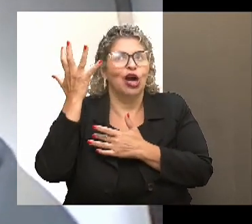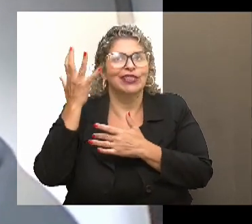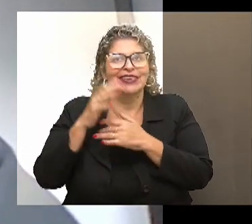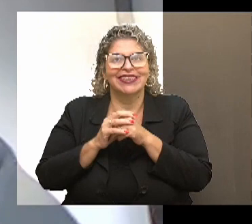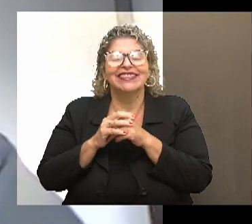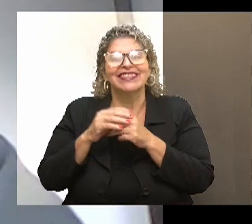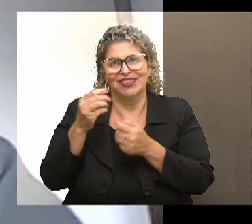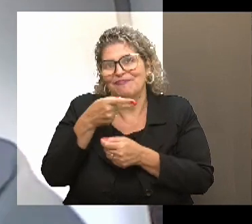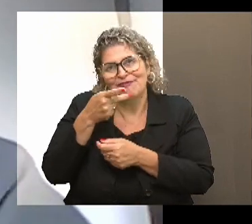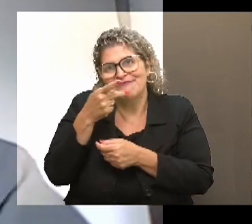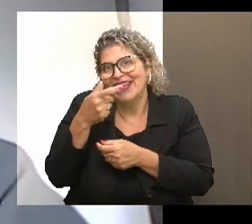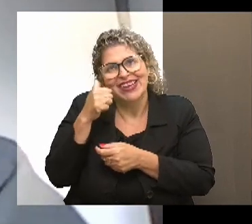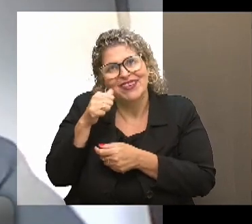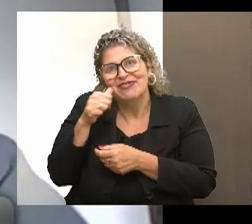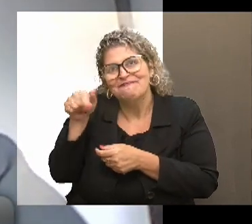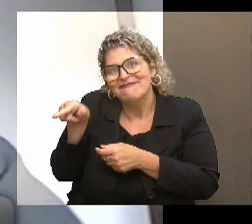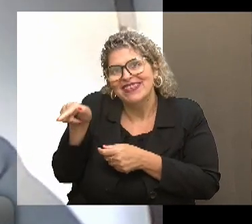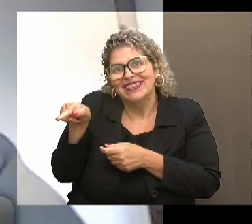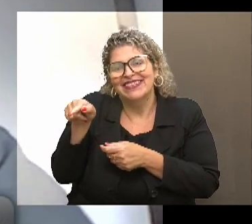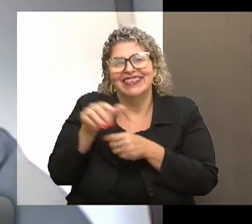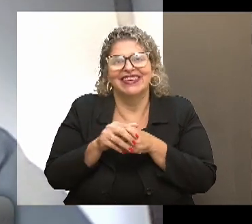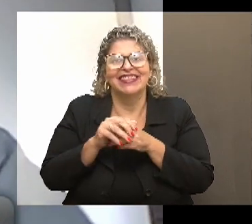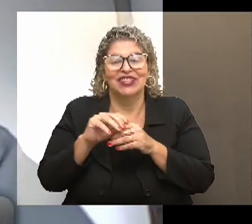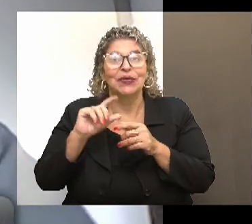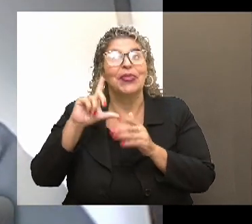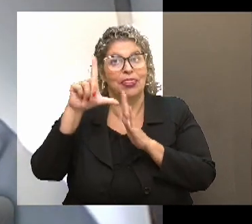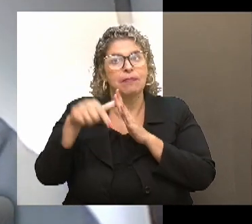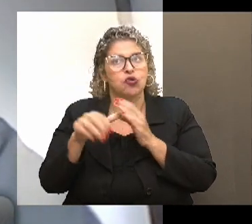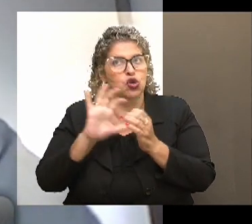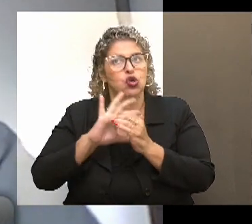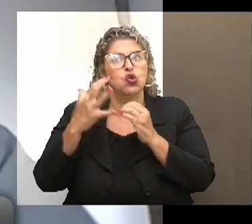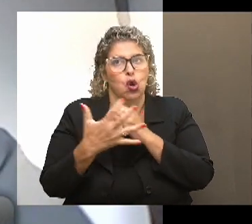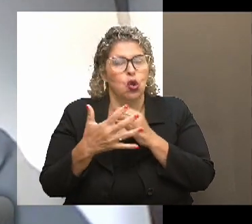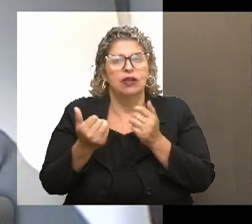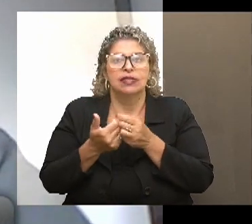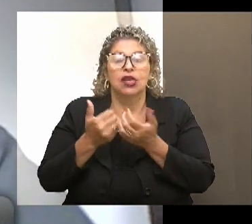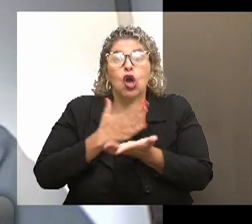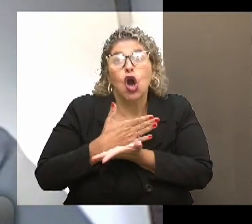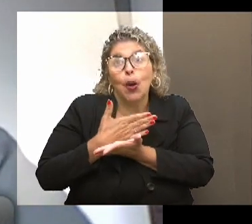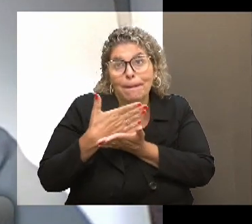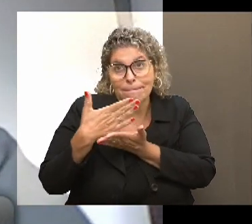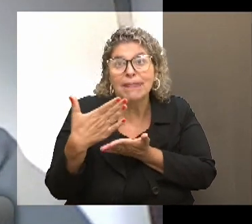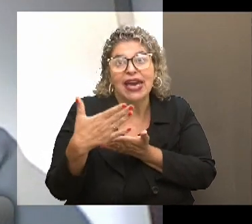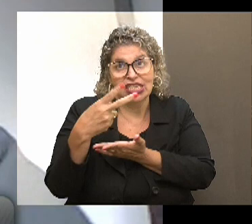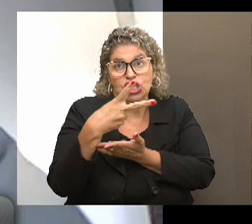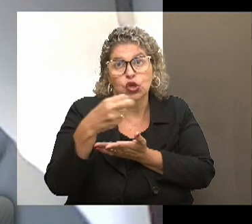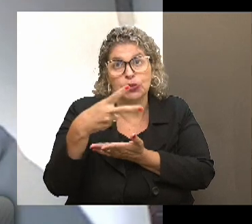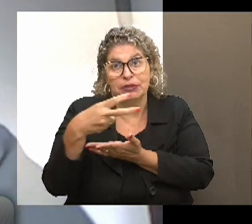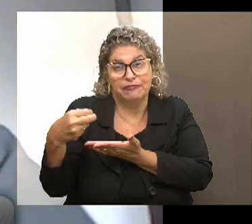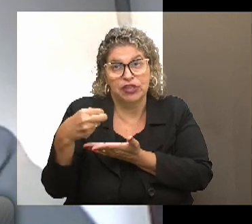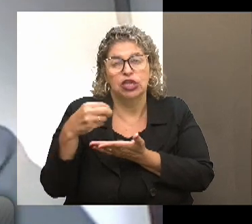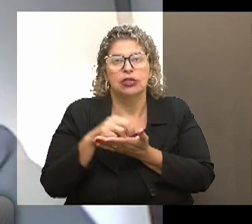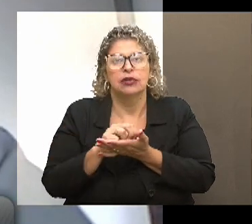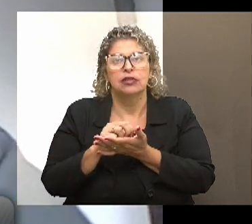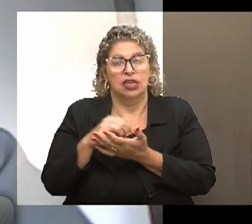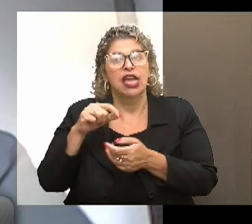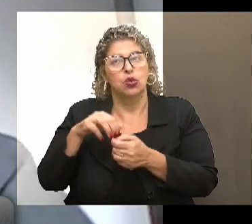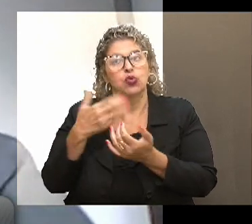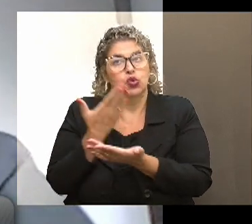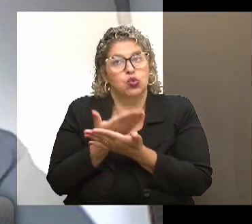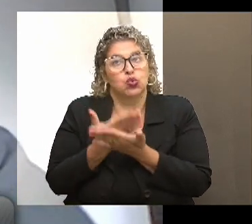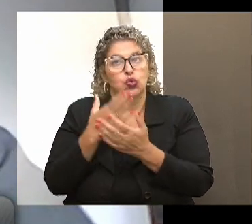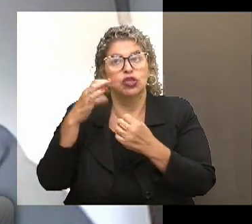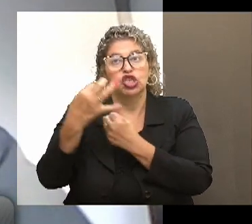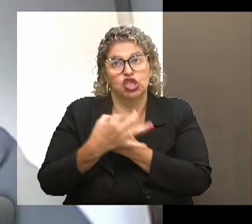relato que o Yamara deu, comparando como era antes e depois do coronavírus. Basicamente, se inicia, porque eu estudo direito na URGS e